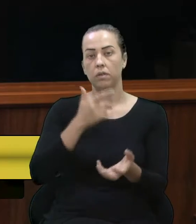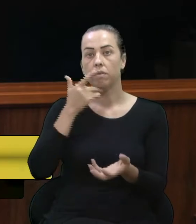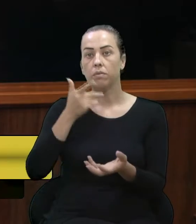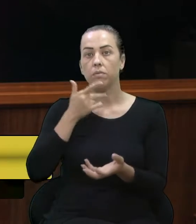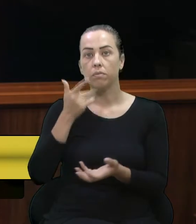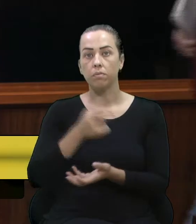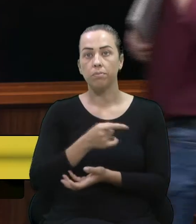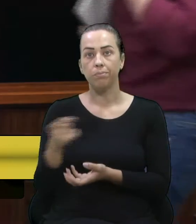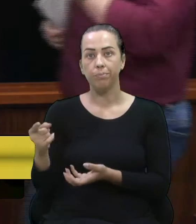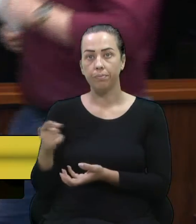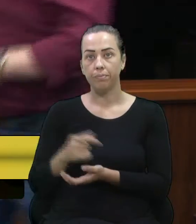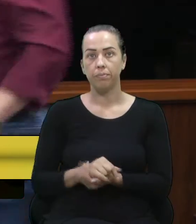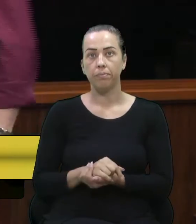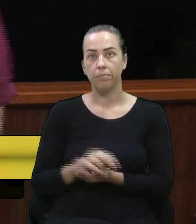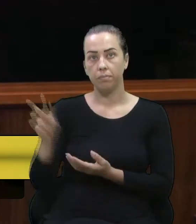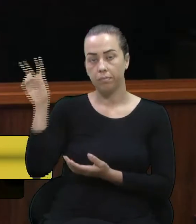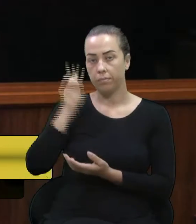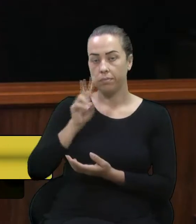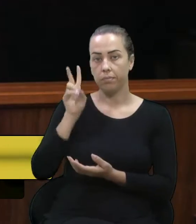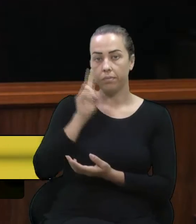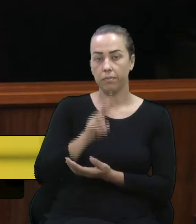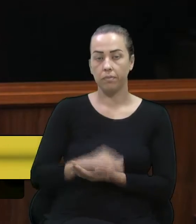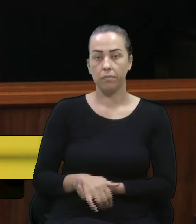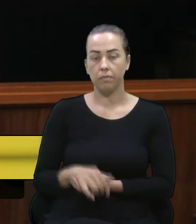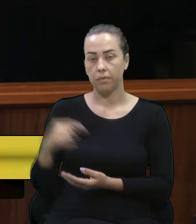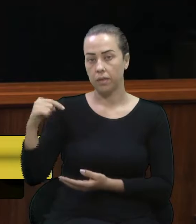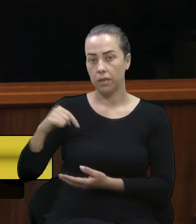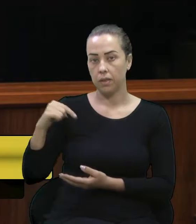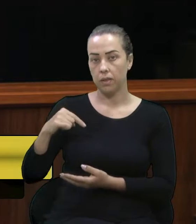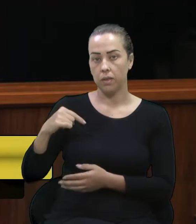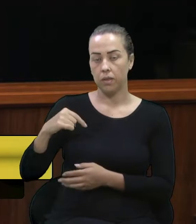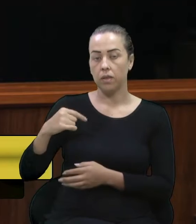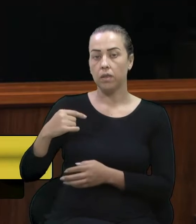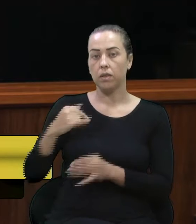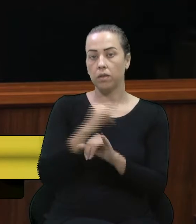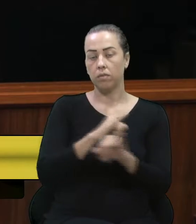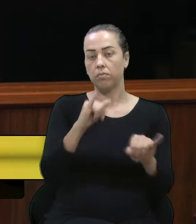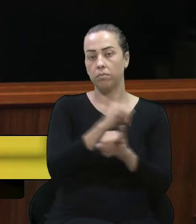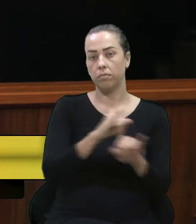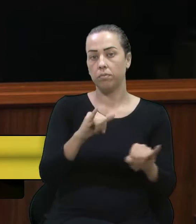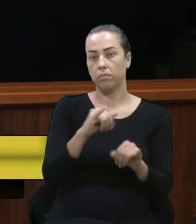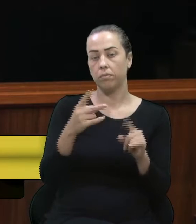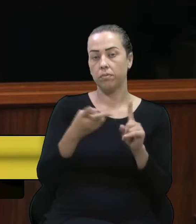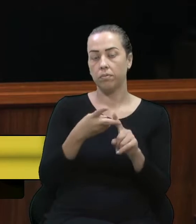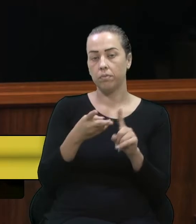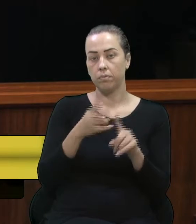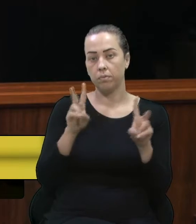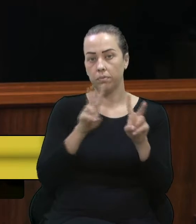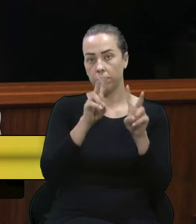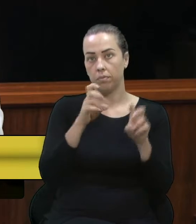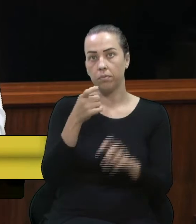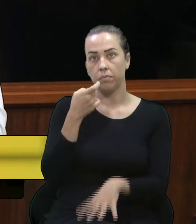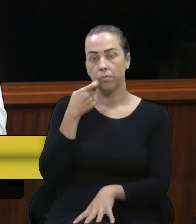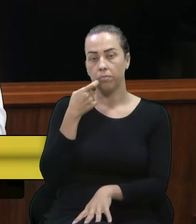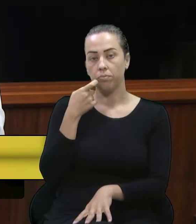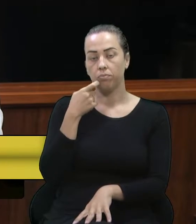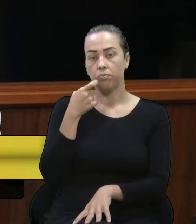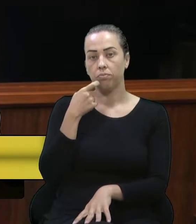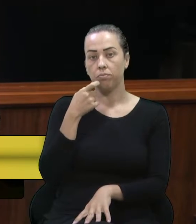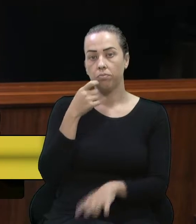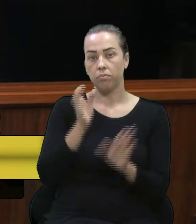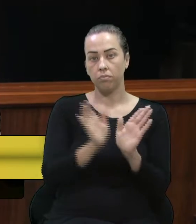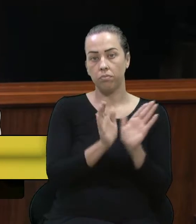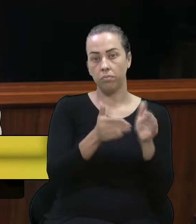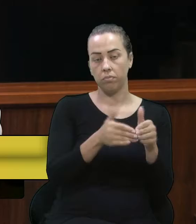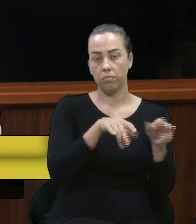para a gente relembrar aqui nesse Parlamento. Segunda questão, sexta-feira, a Comissão